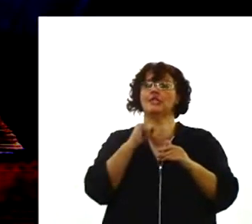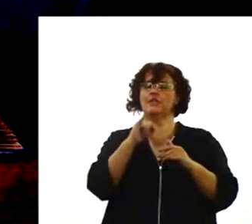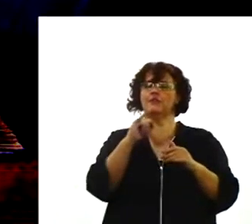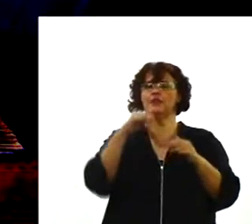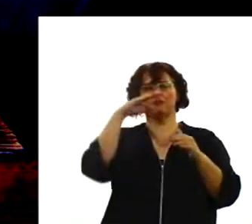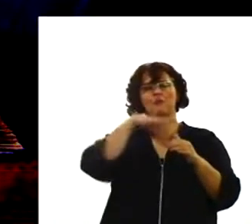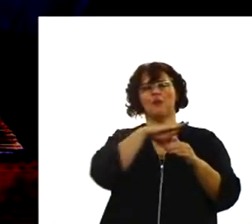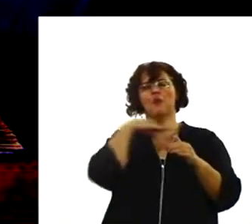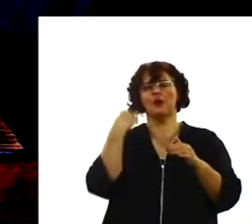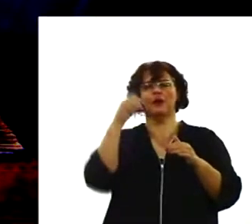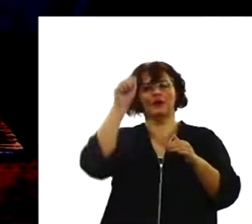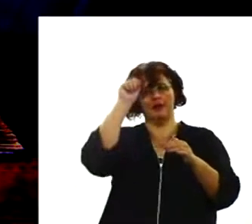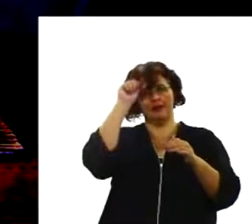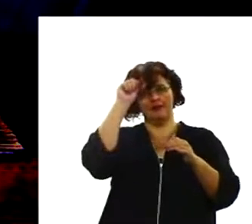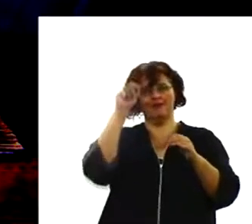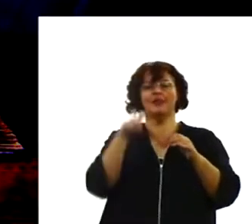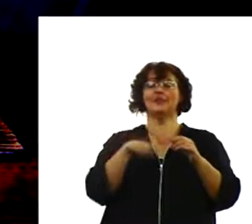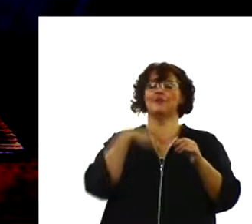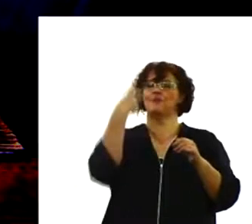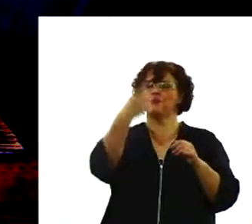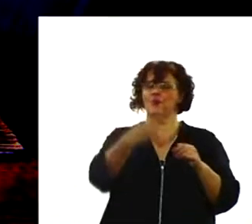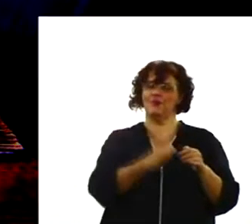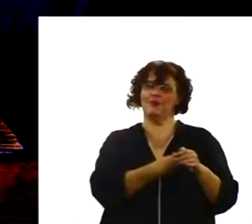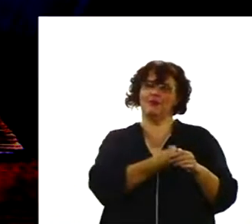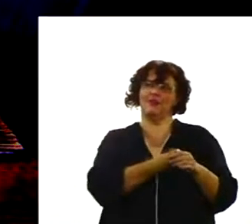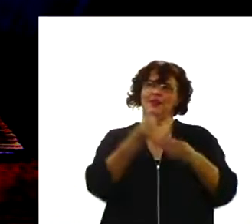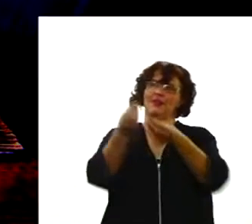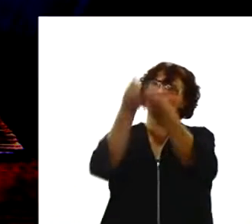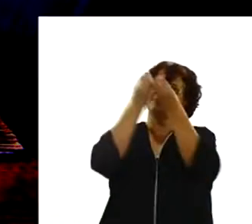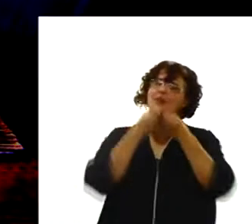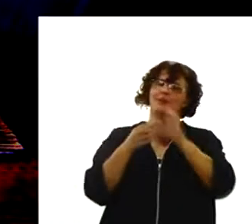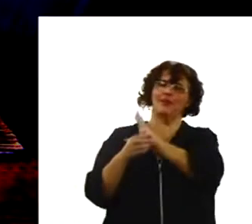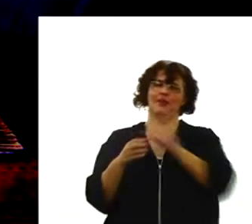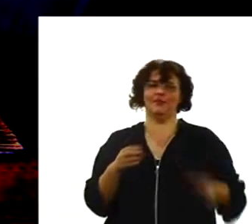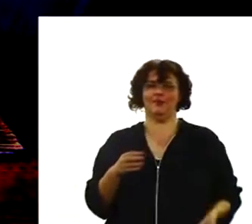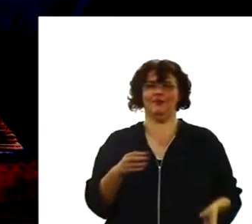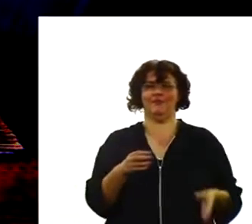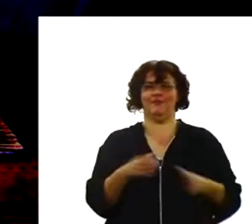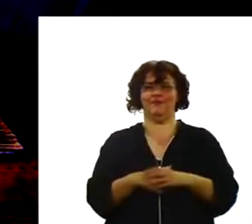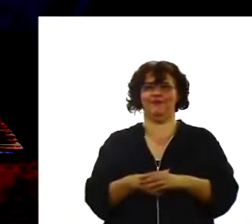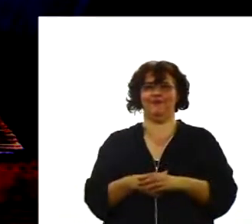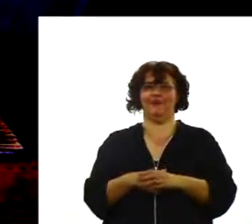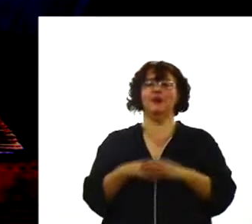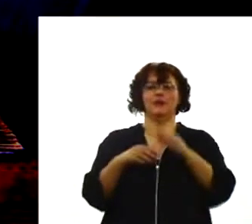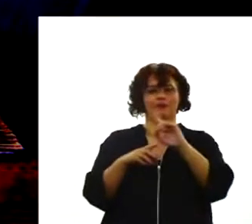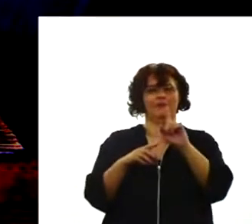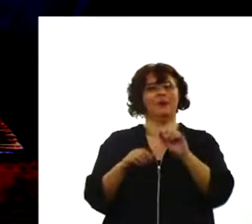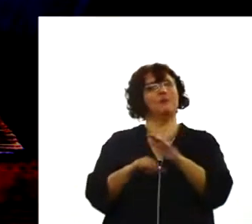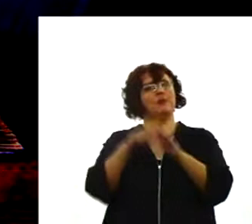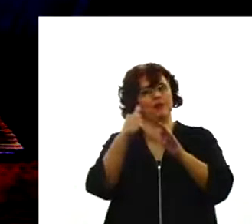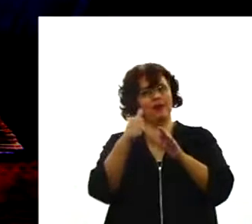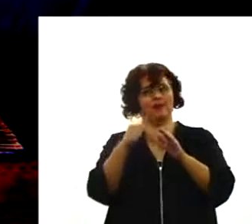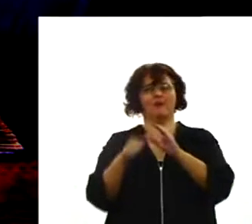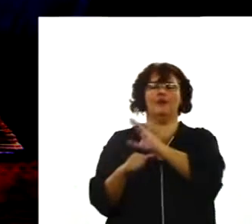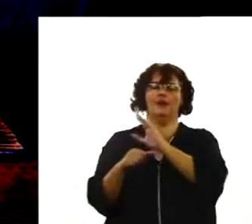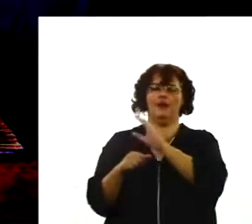própria ordem, Cristo as primícias, depois os que são de